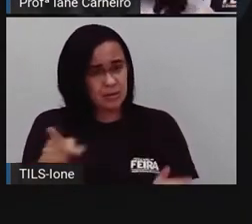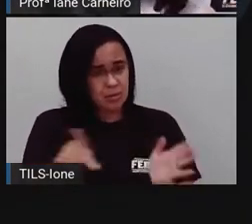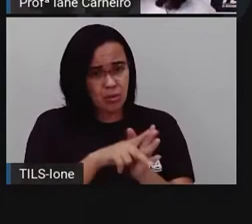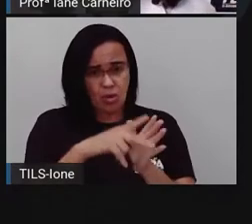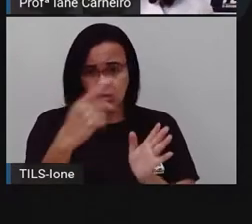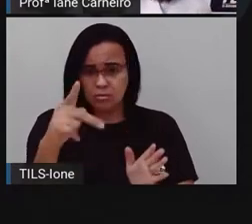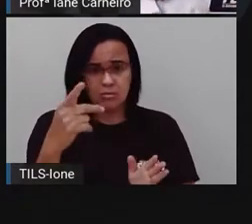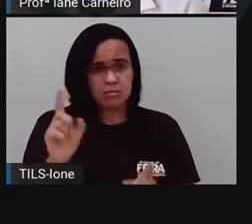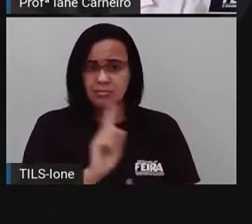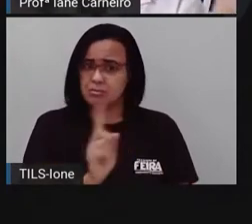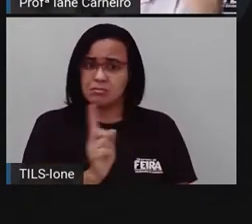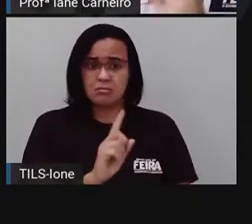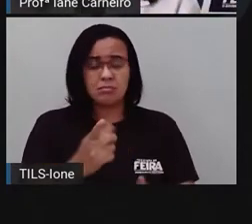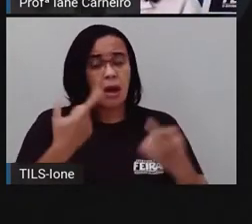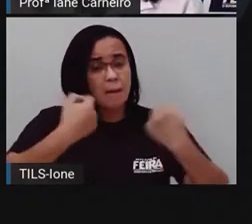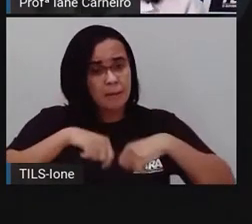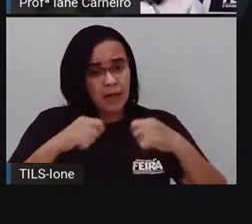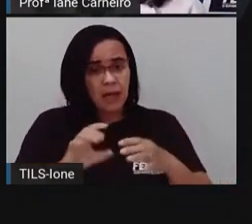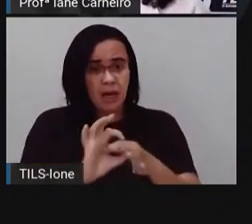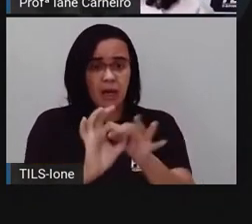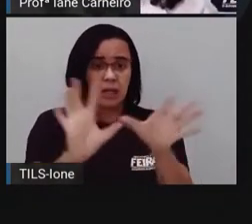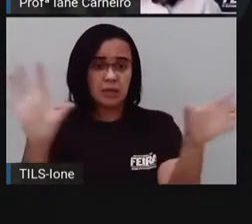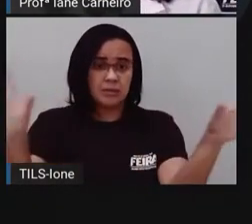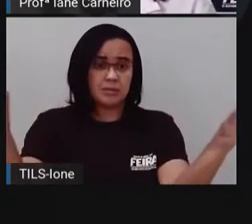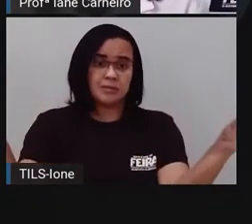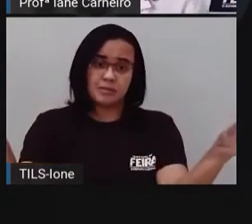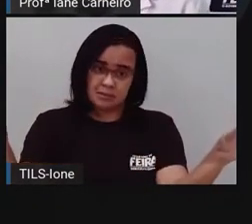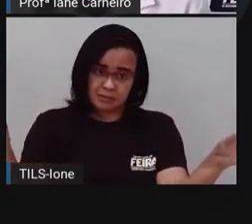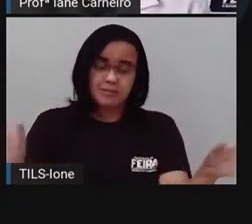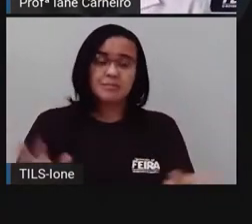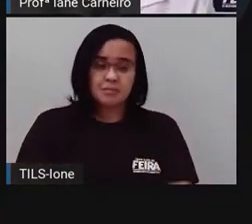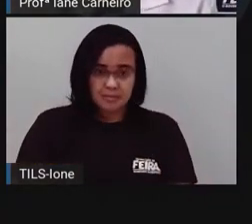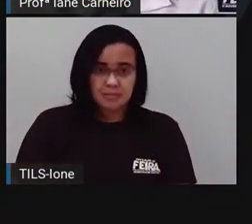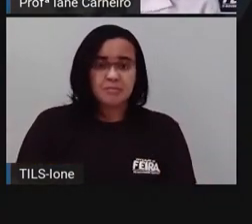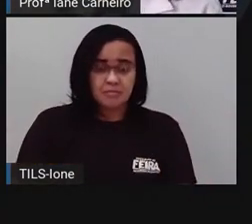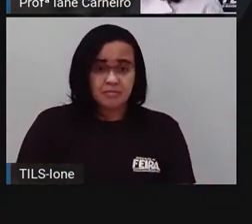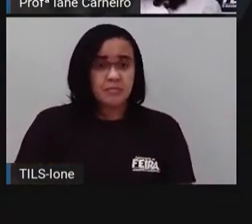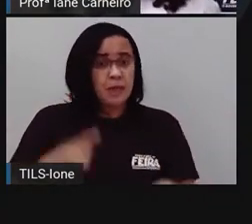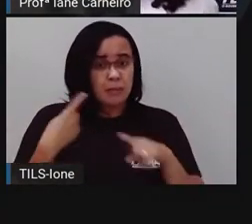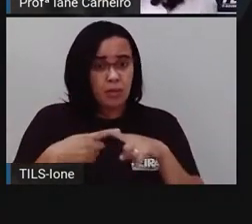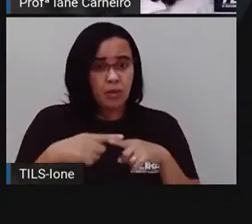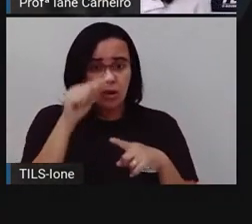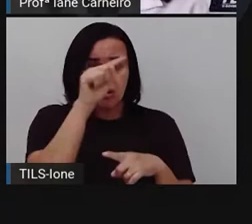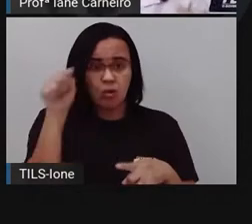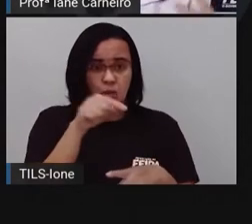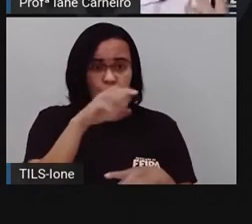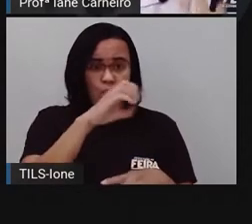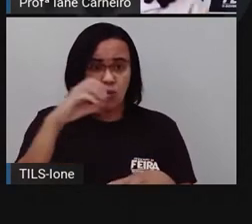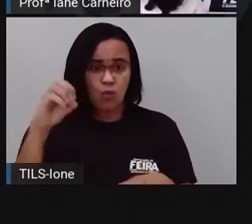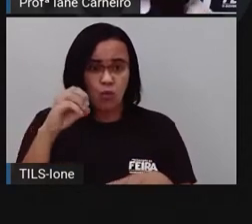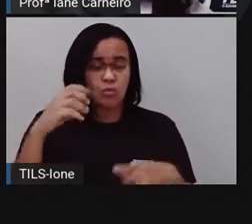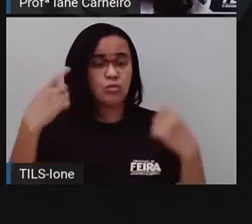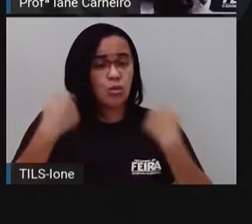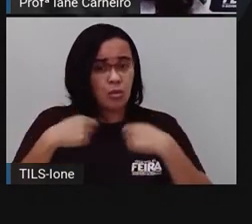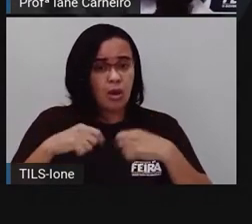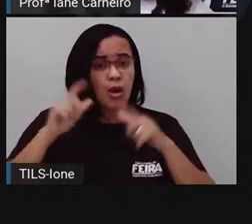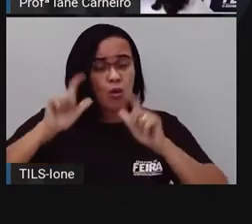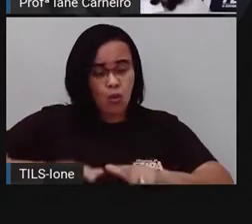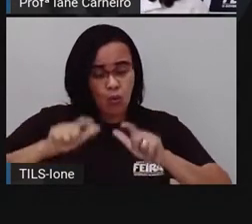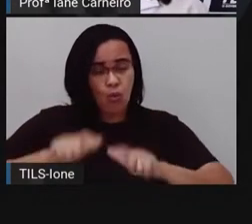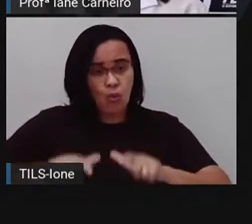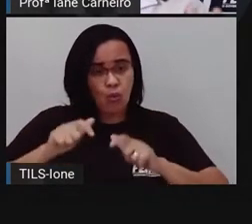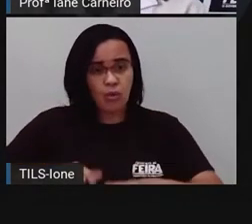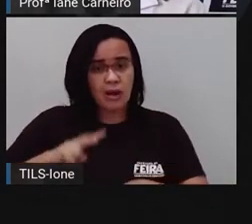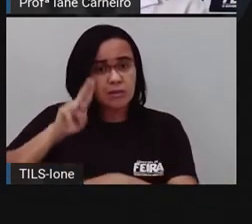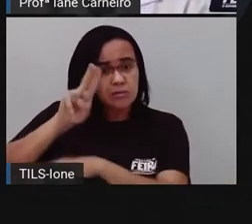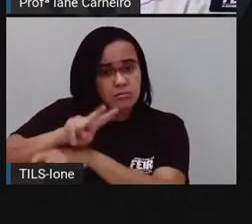natureza, né? Os zoológicos, eles deveriam ser lugares, né? Para proteger os animais,